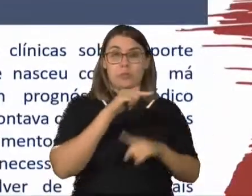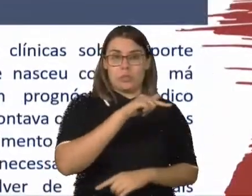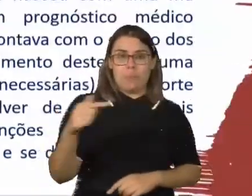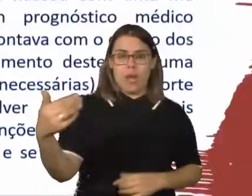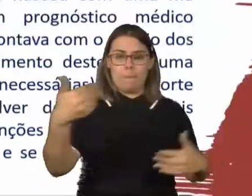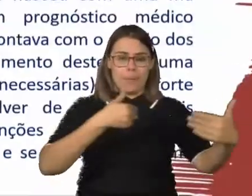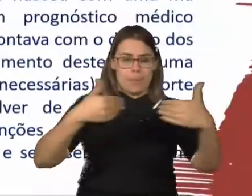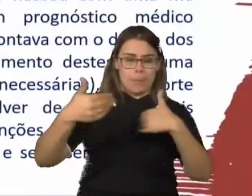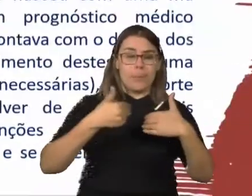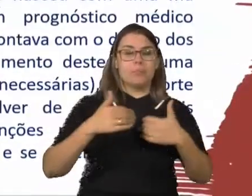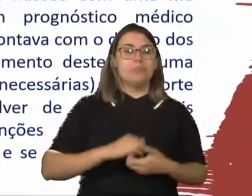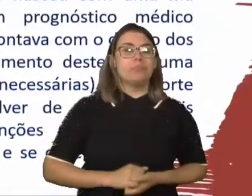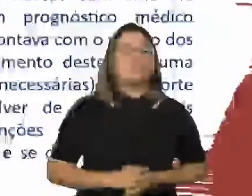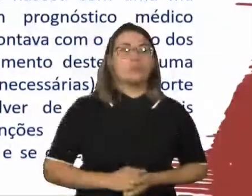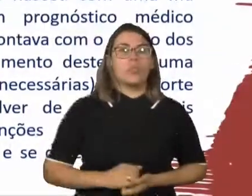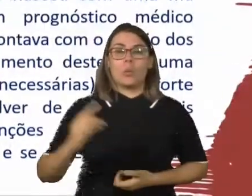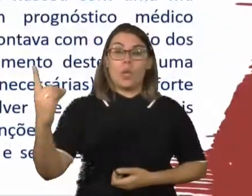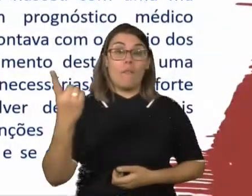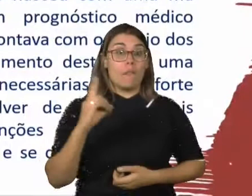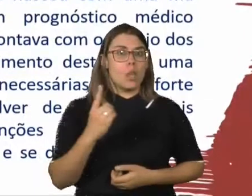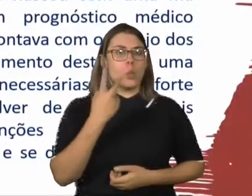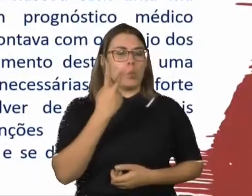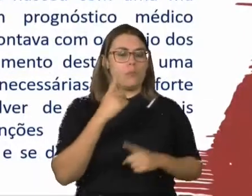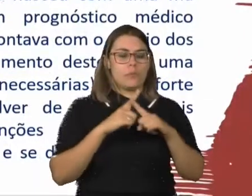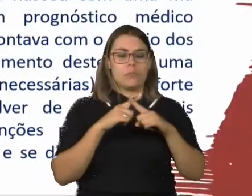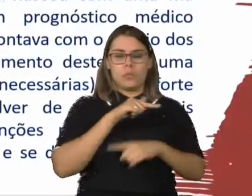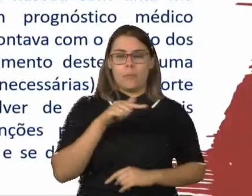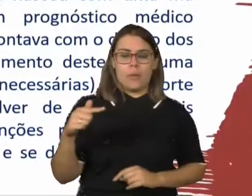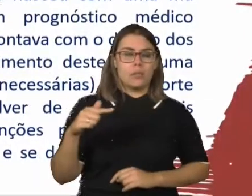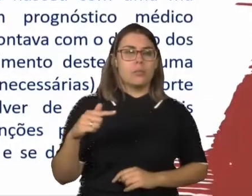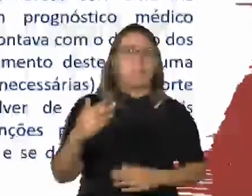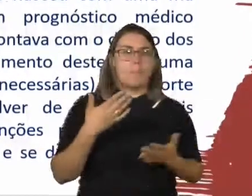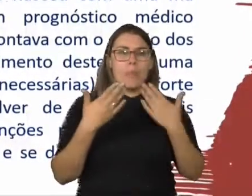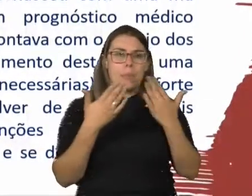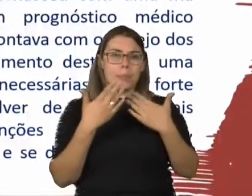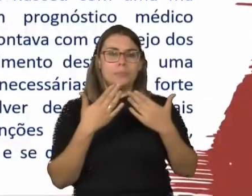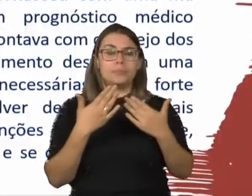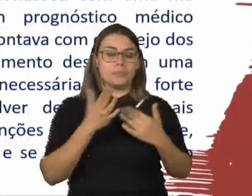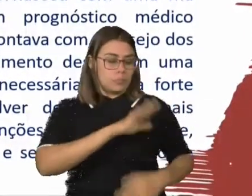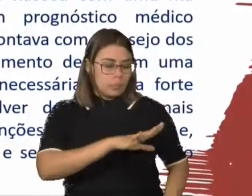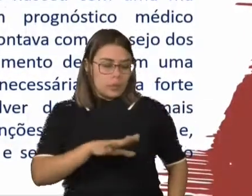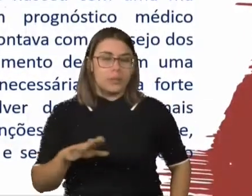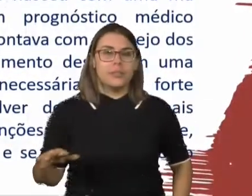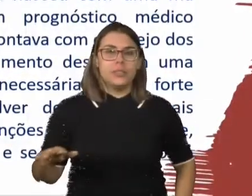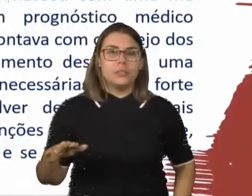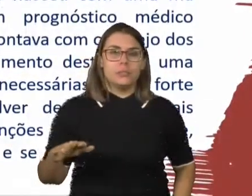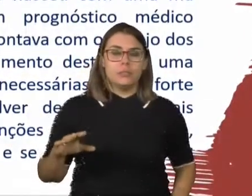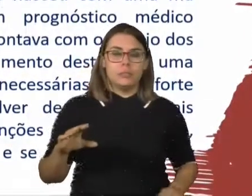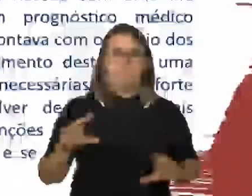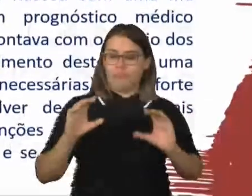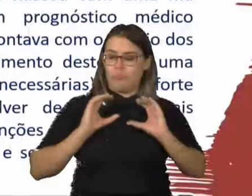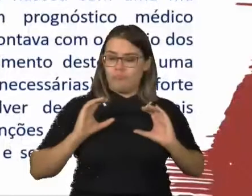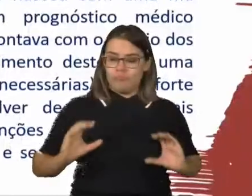tiveram início as intervenções clínicas, sob o aporte inferencial da psicanálise, a uma criança que nasceu com uma má formação congênica,